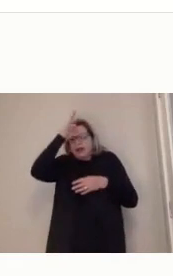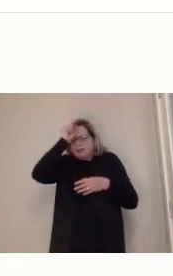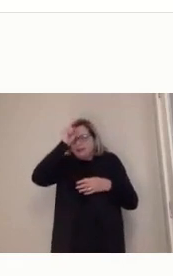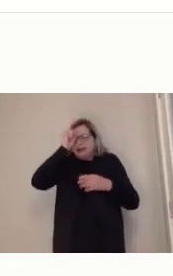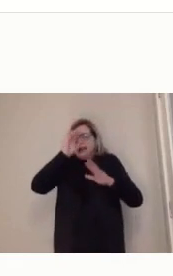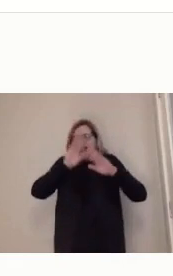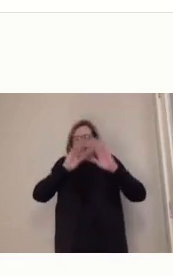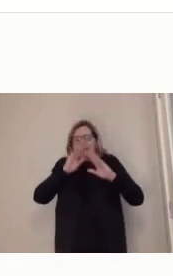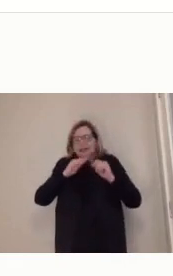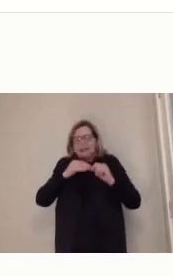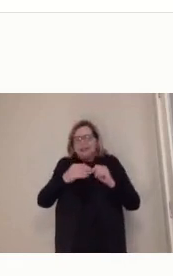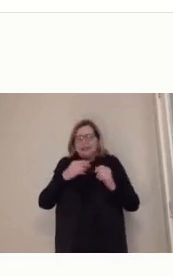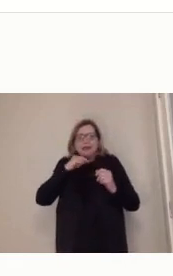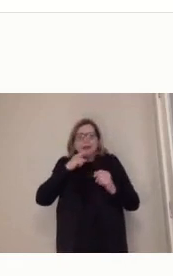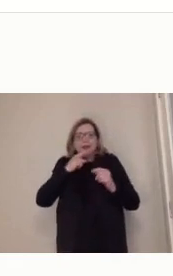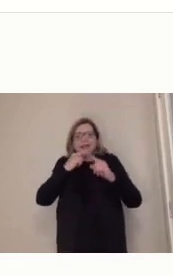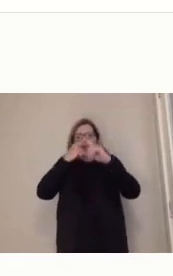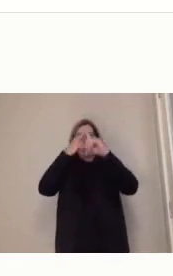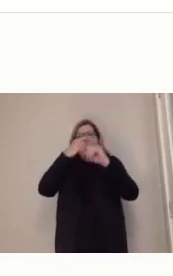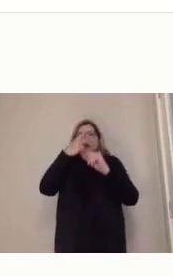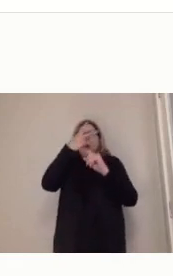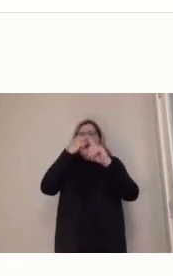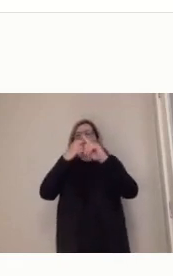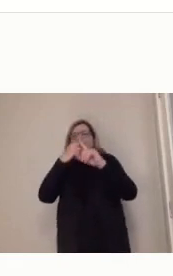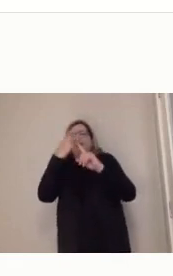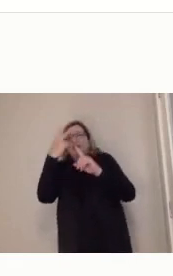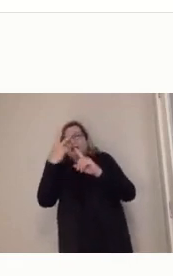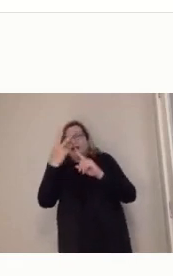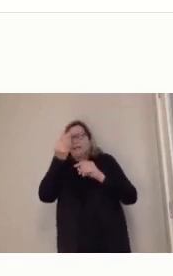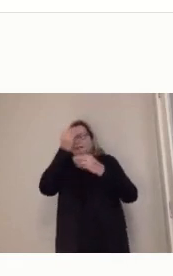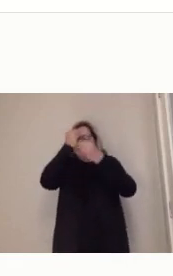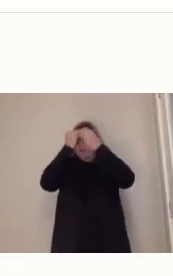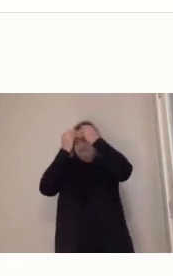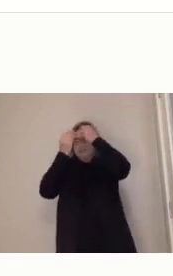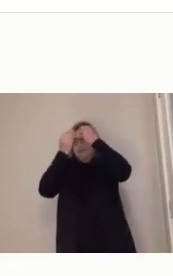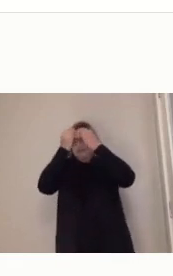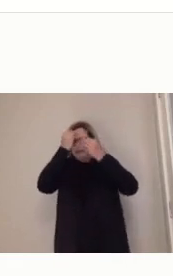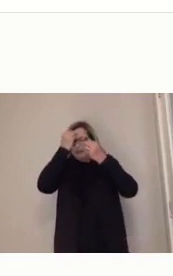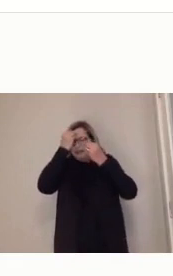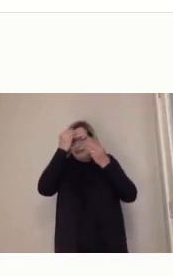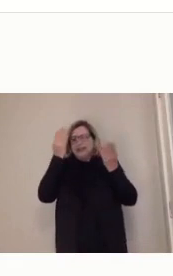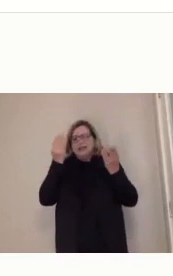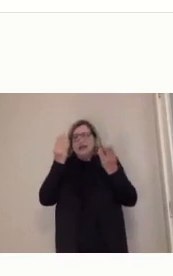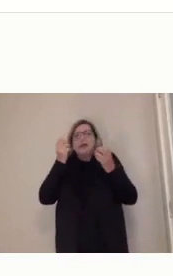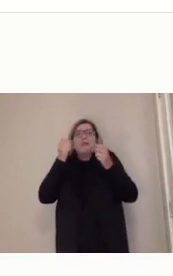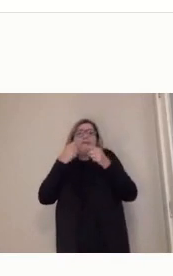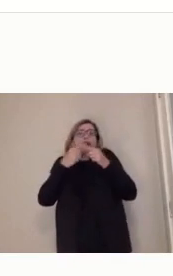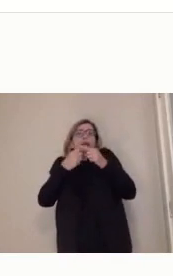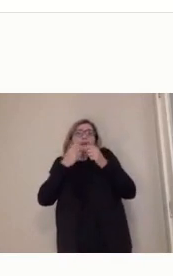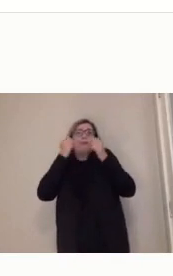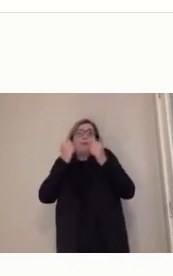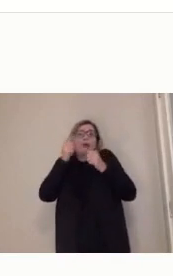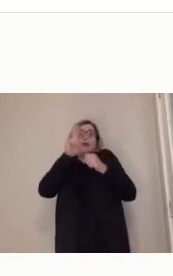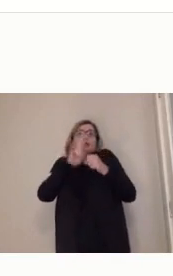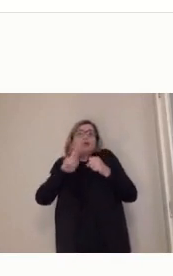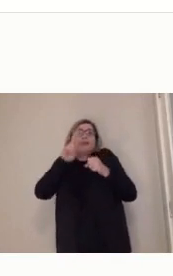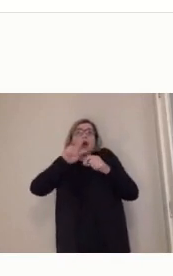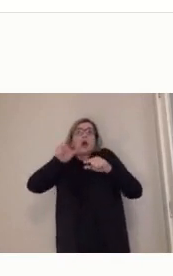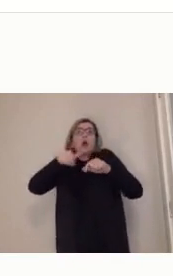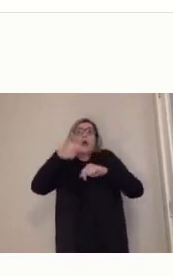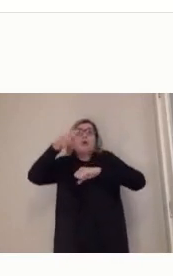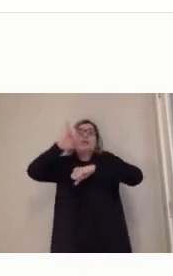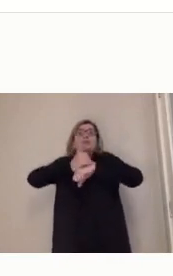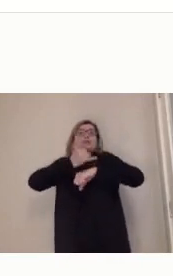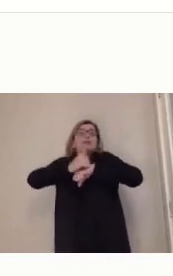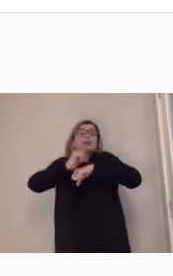eles podem usar outros elementos para fazer a mesma conta. Pode ser que sejam crianças que não vão decorar datas e fatos históricos,